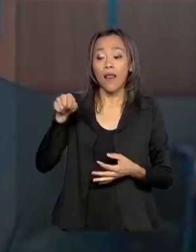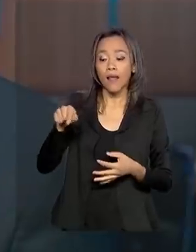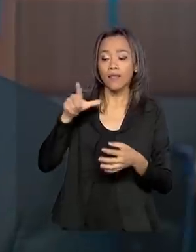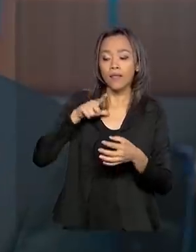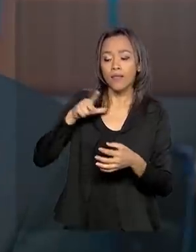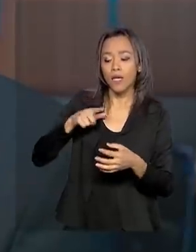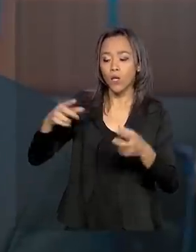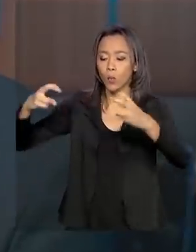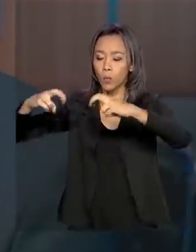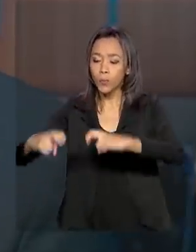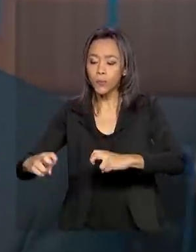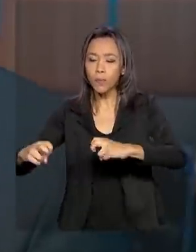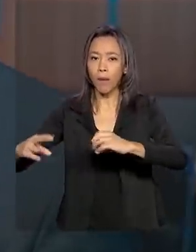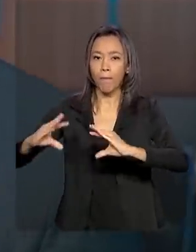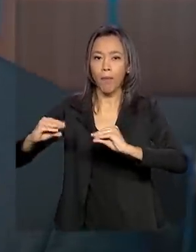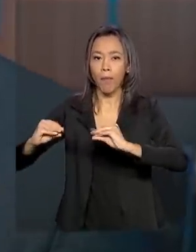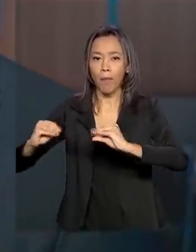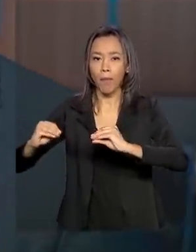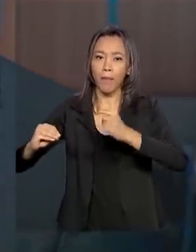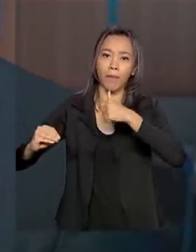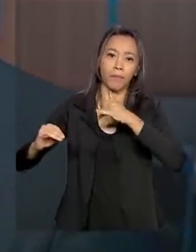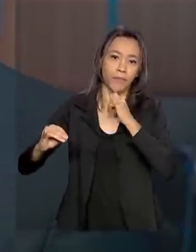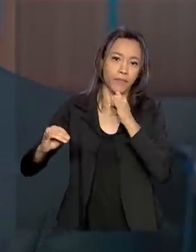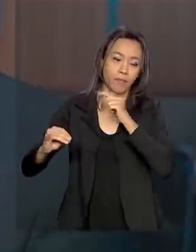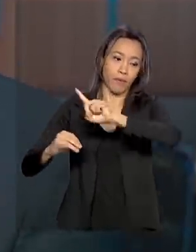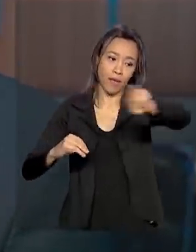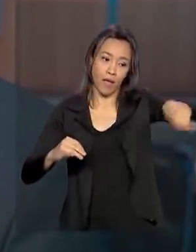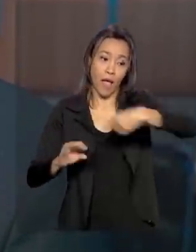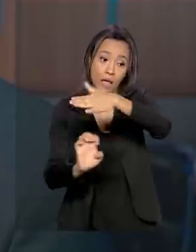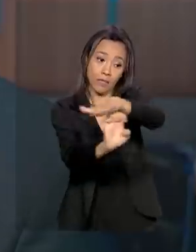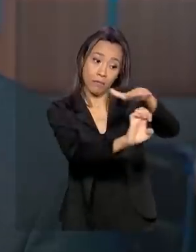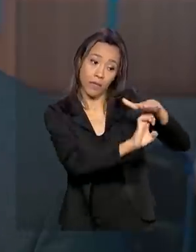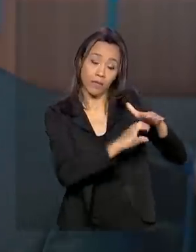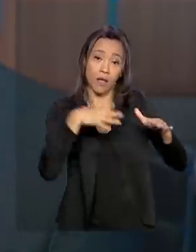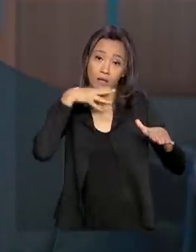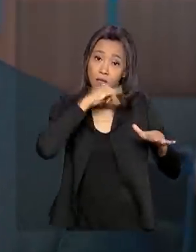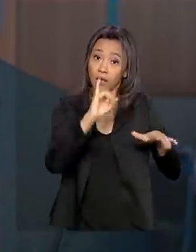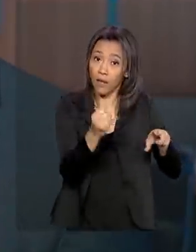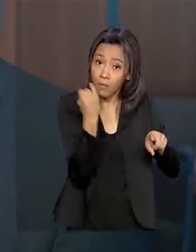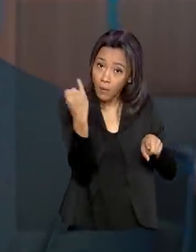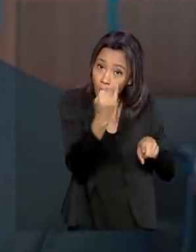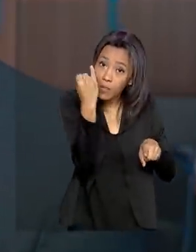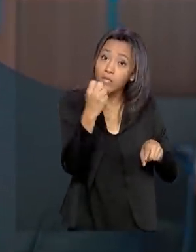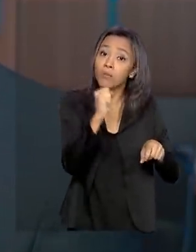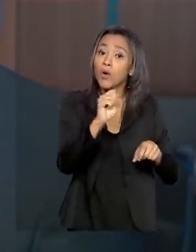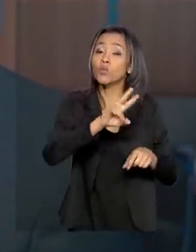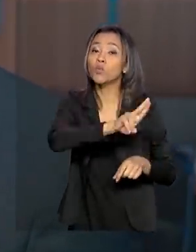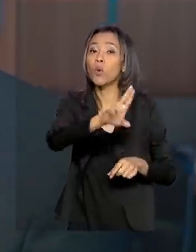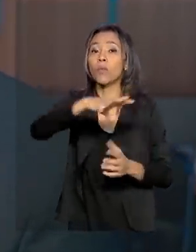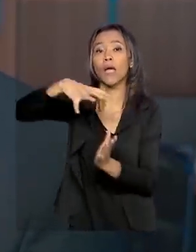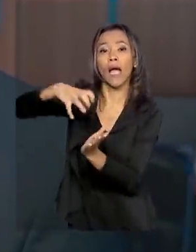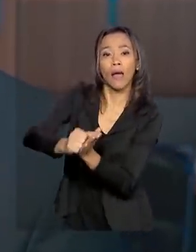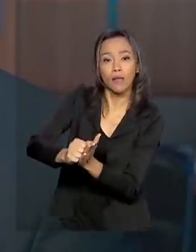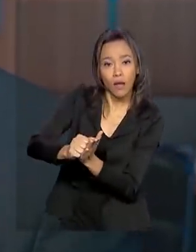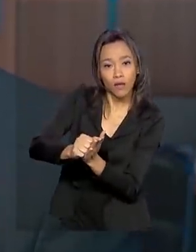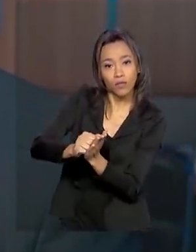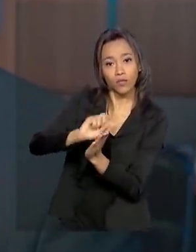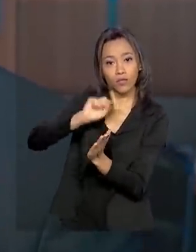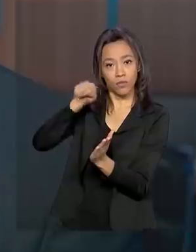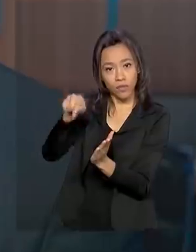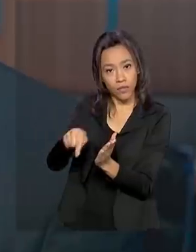Conciliação. Então, as empresas que julgarem ser importantes podem fazer o seu cadastro nesse